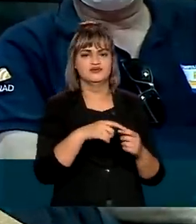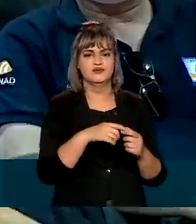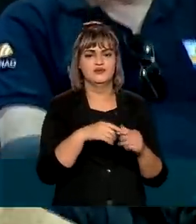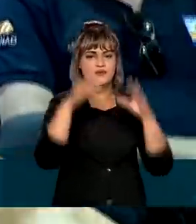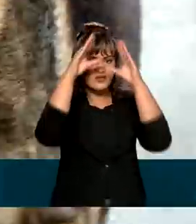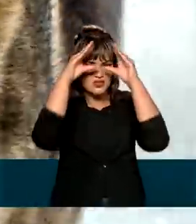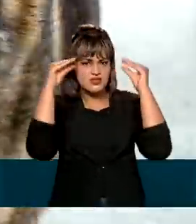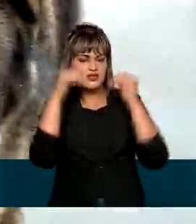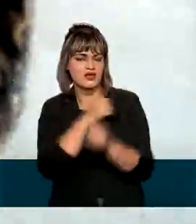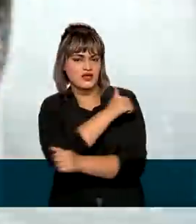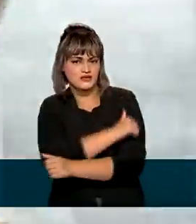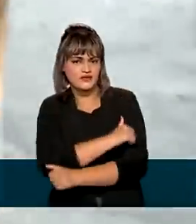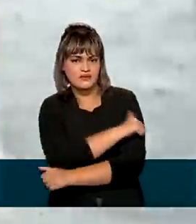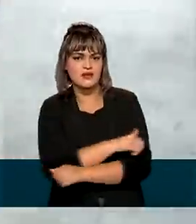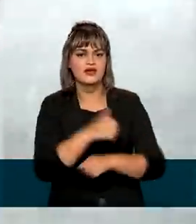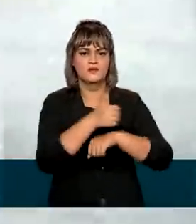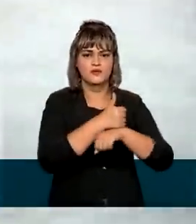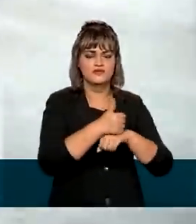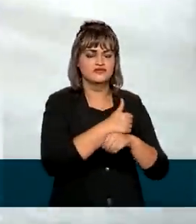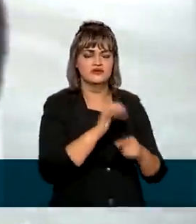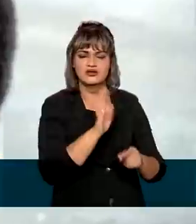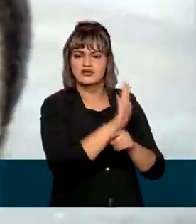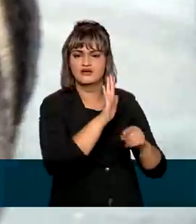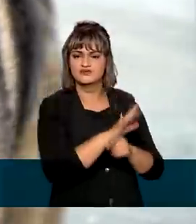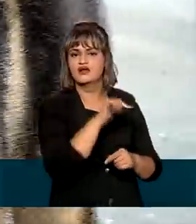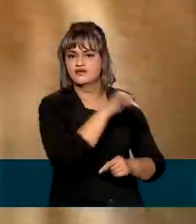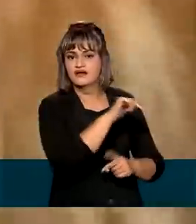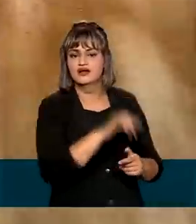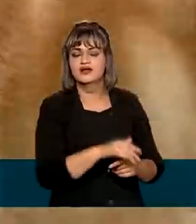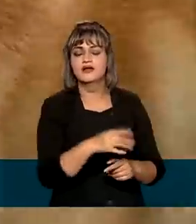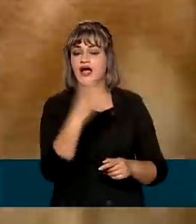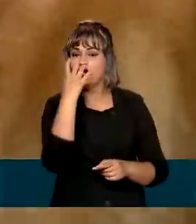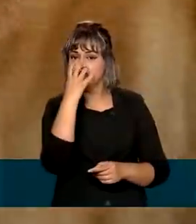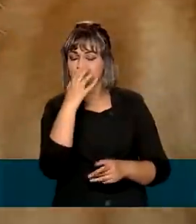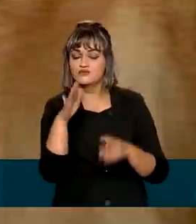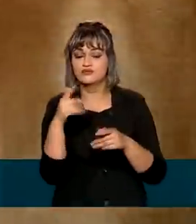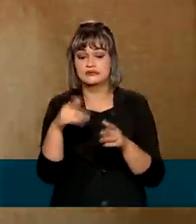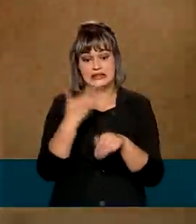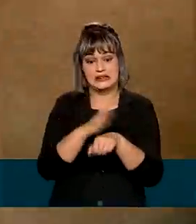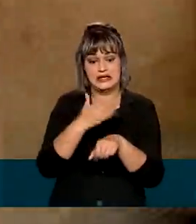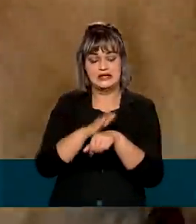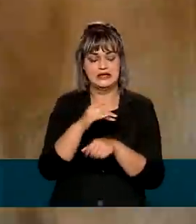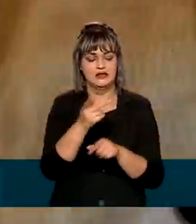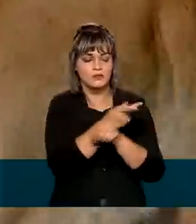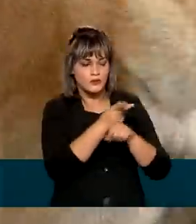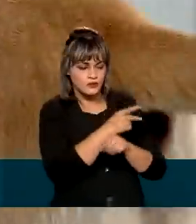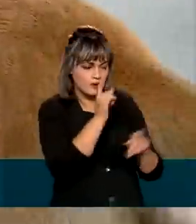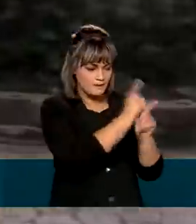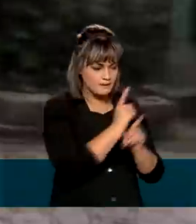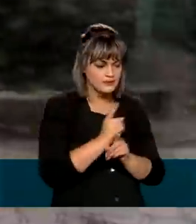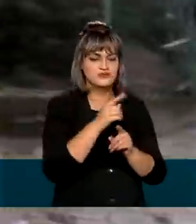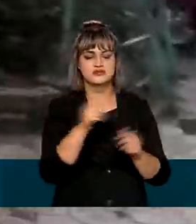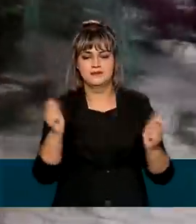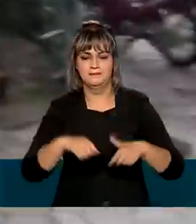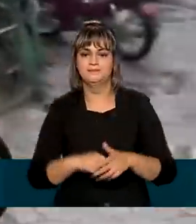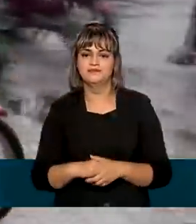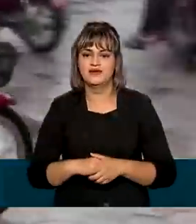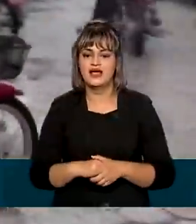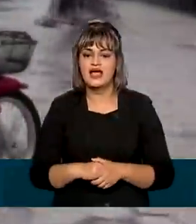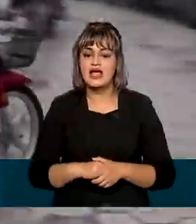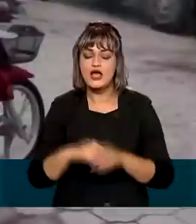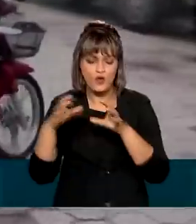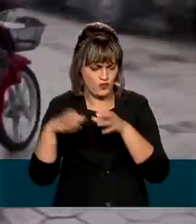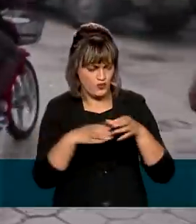especializados em busca e salvamento. Além de cães treinados para esse tipo de operação. A equipe